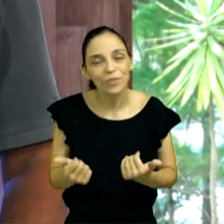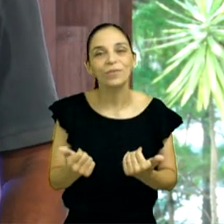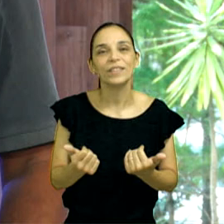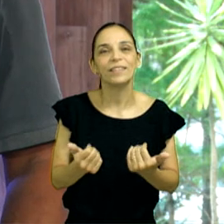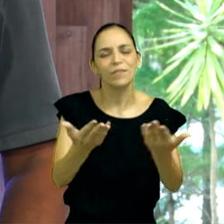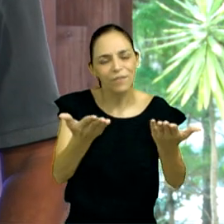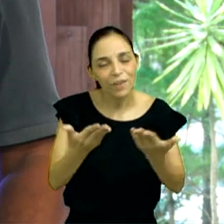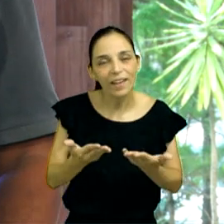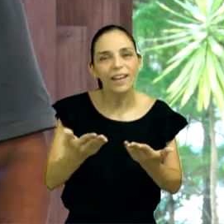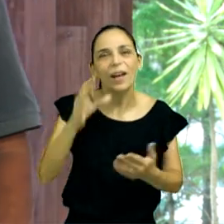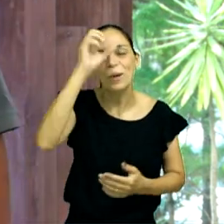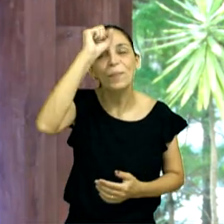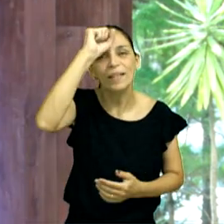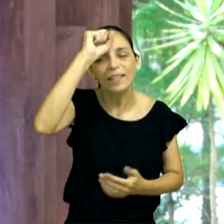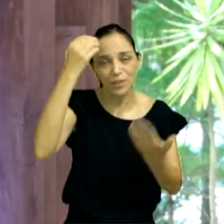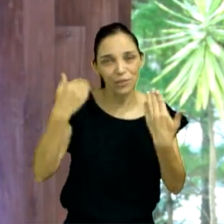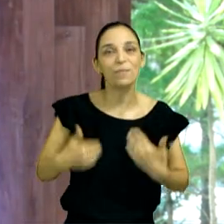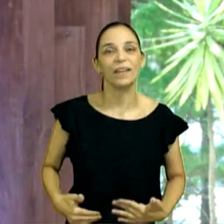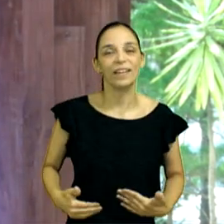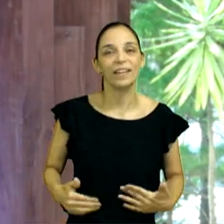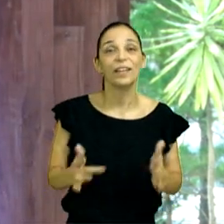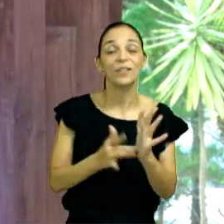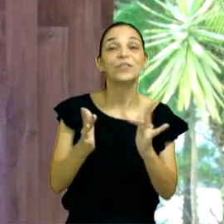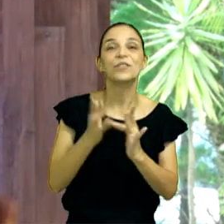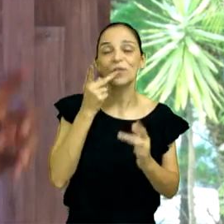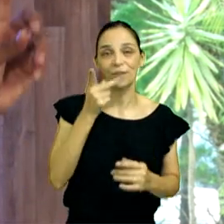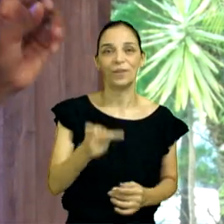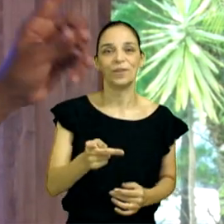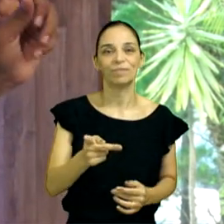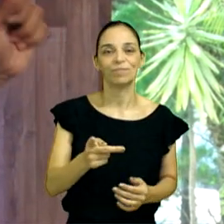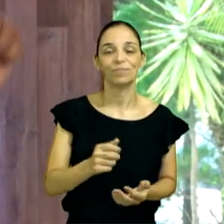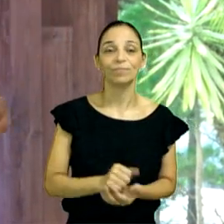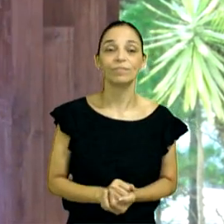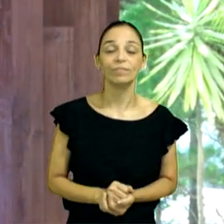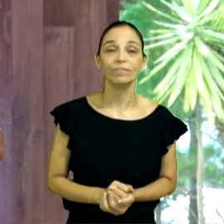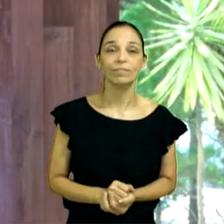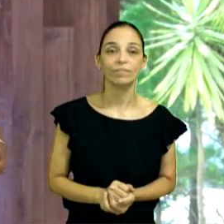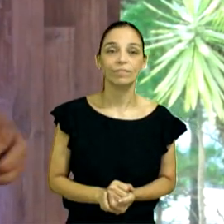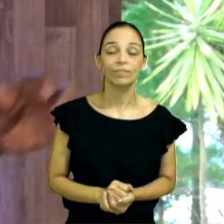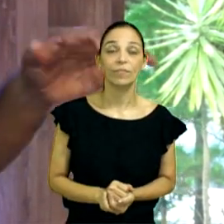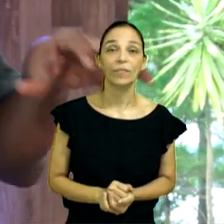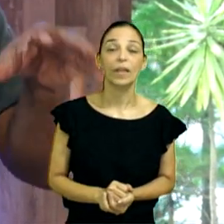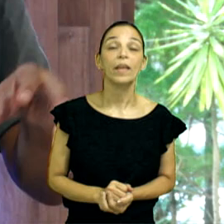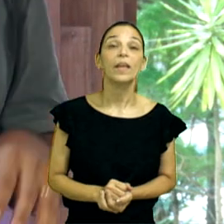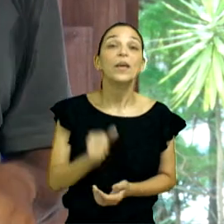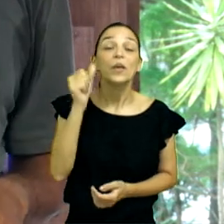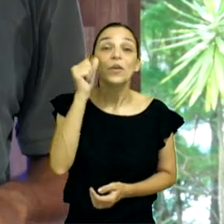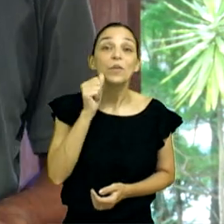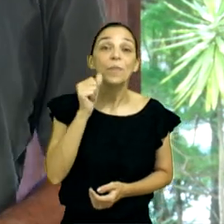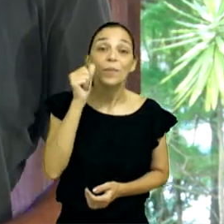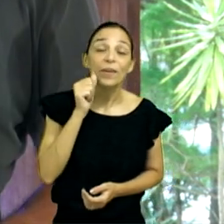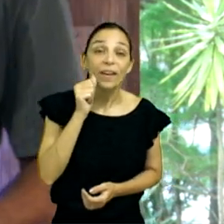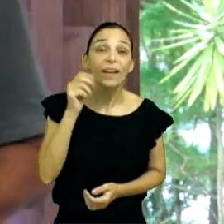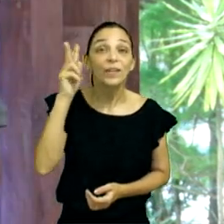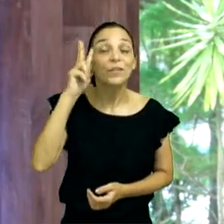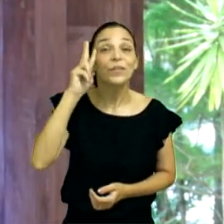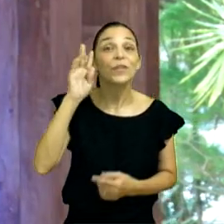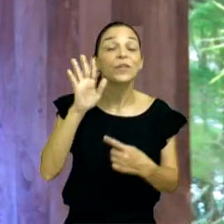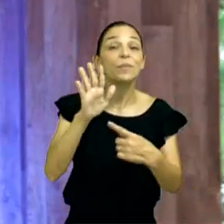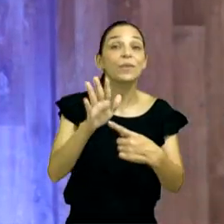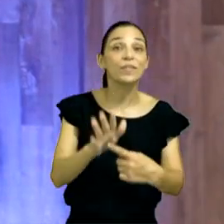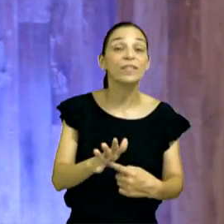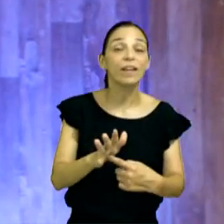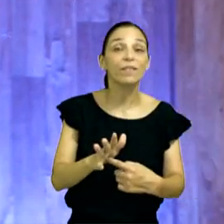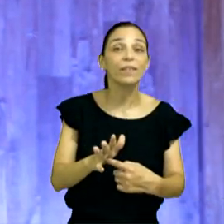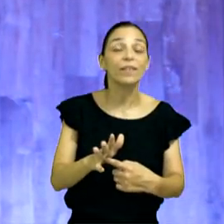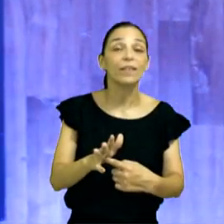amém? houve o caso de uma mulher também, é Ciro Fenícia, uma mulher grega, de origem Ciro Fenícia, que estava, sabendo que Jesus